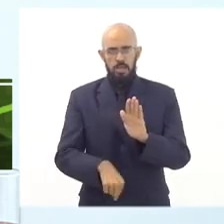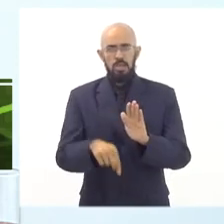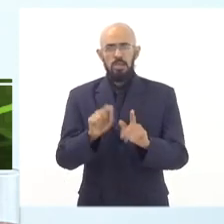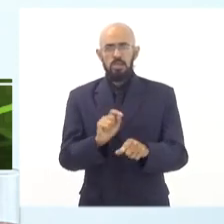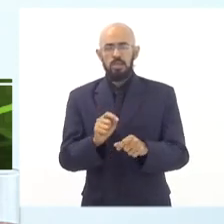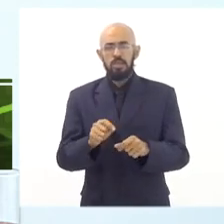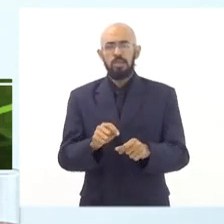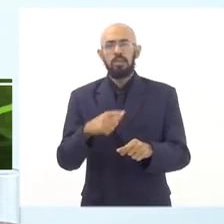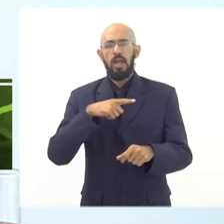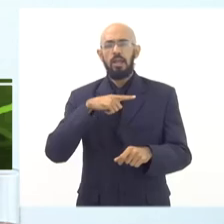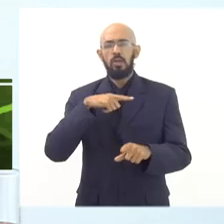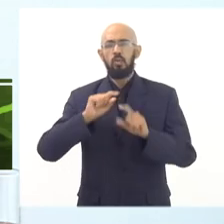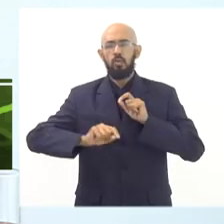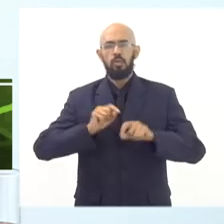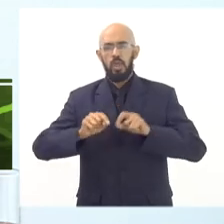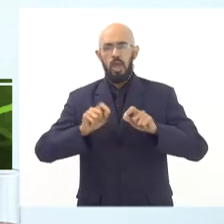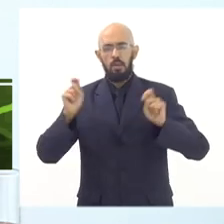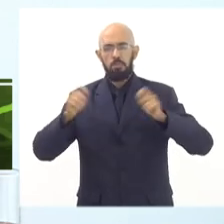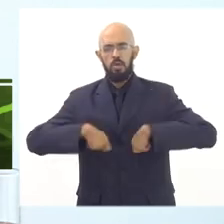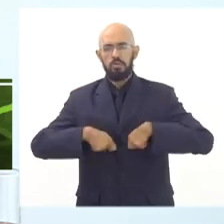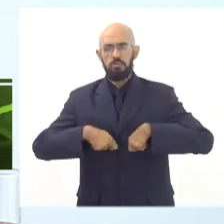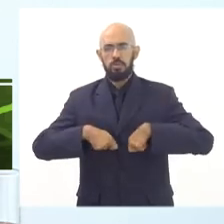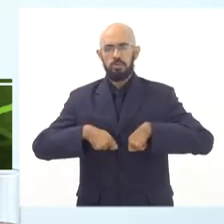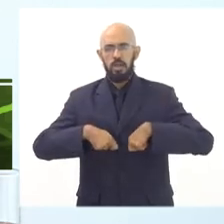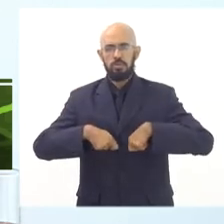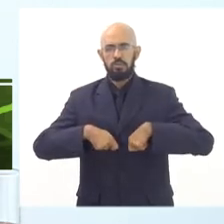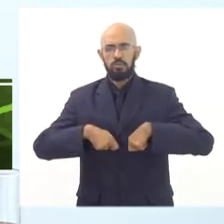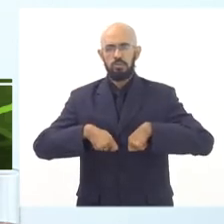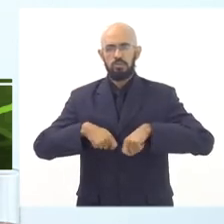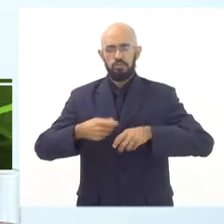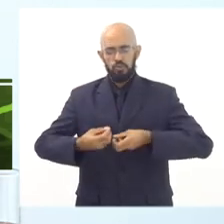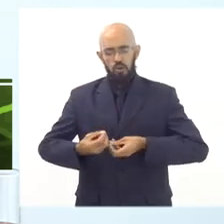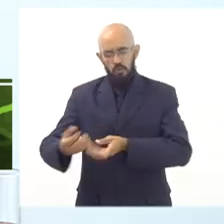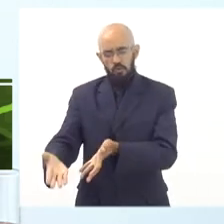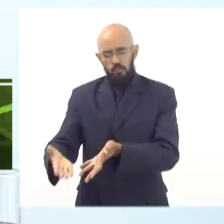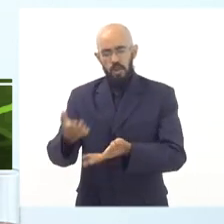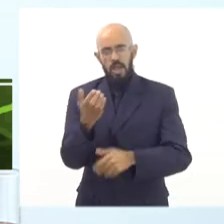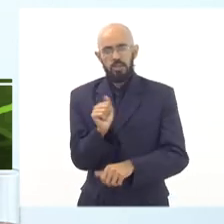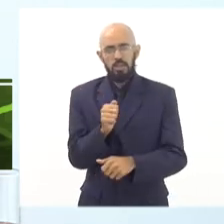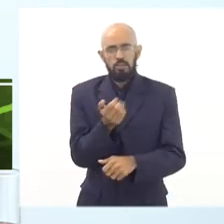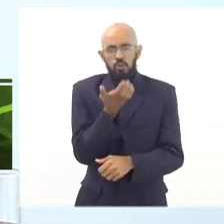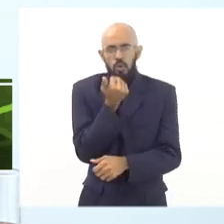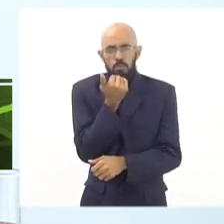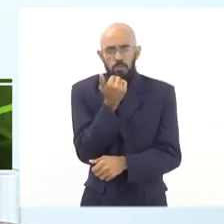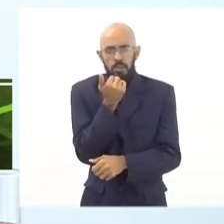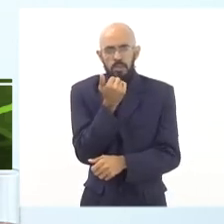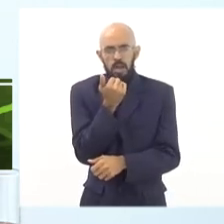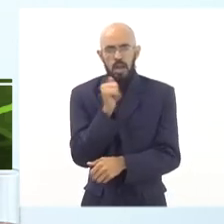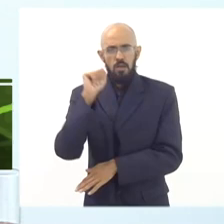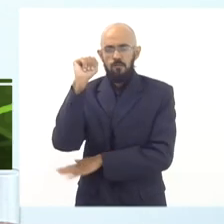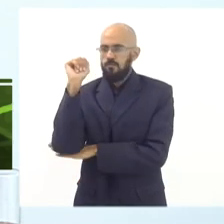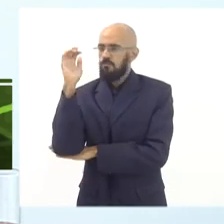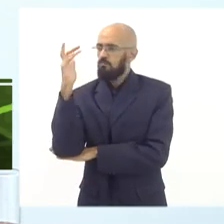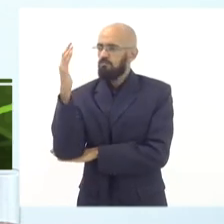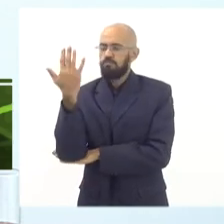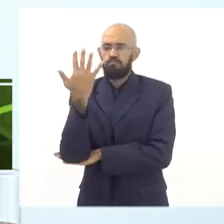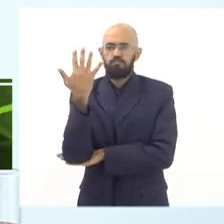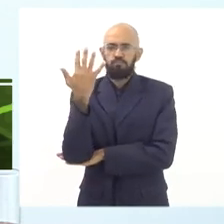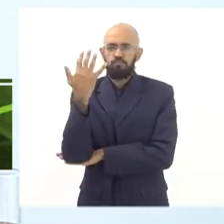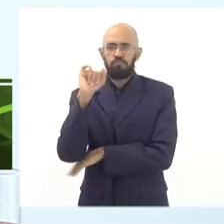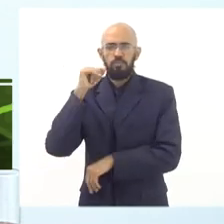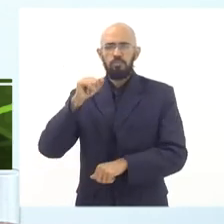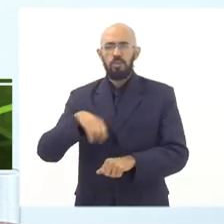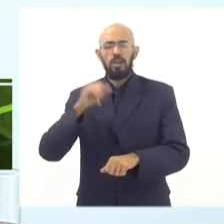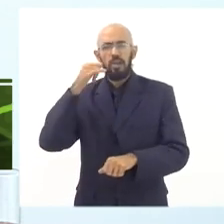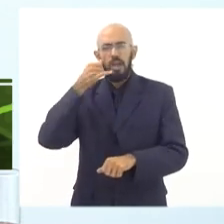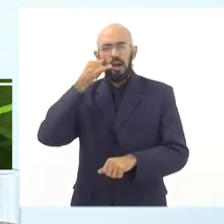de oferta de opção vegetariana, que limita a oferta de alimentos